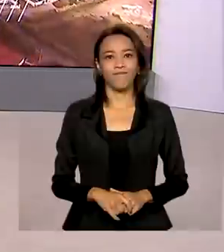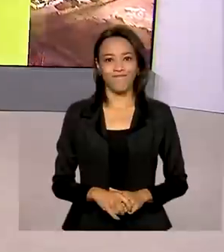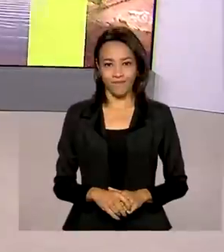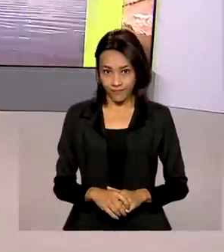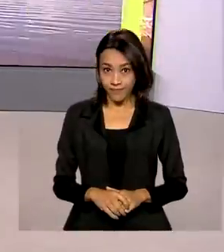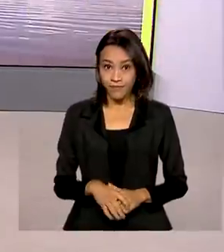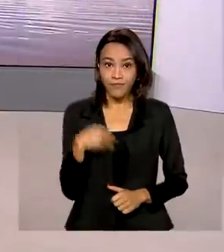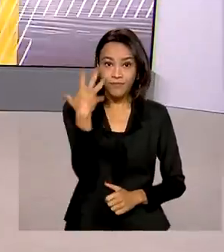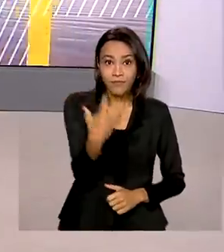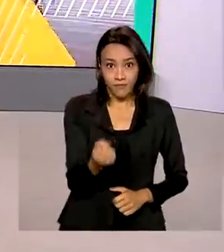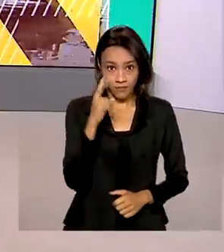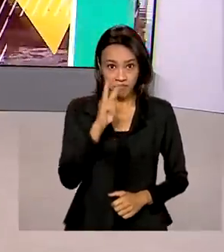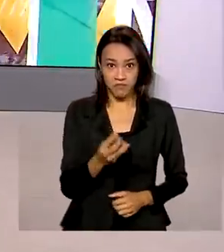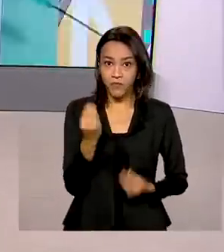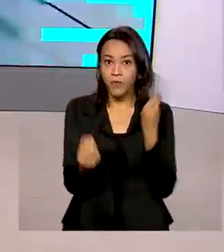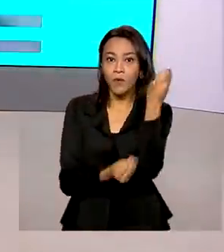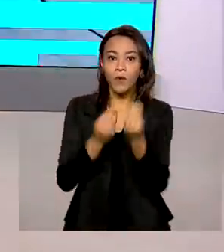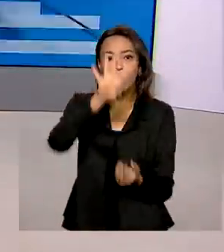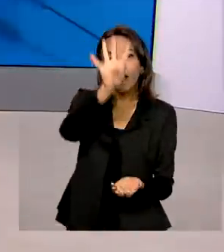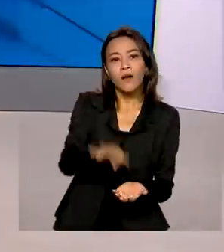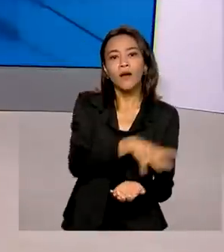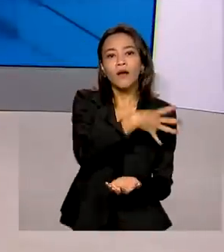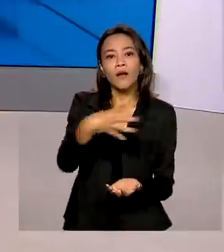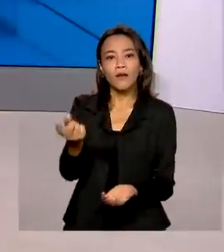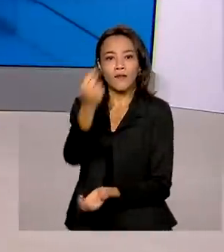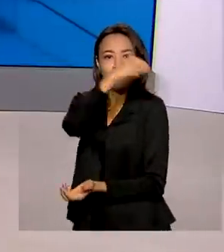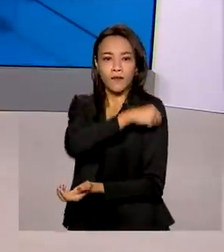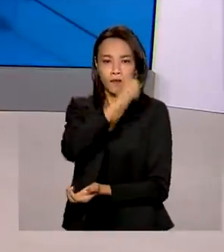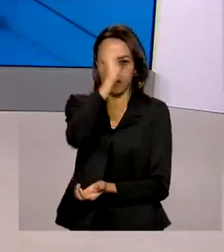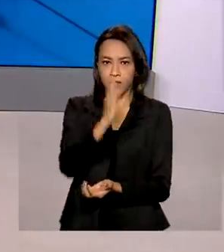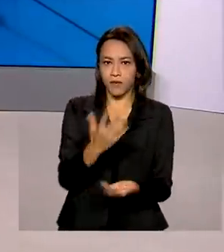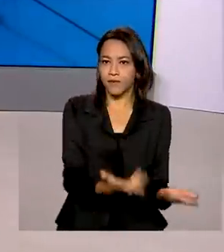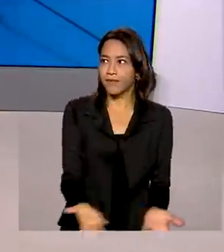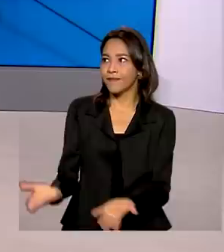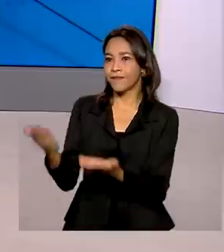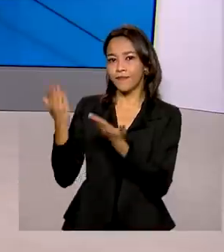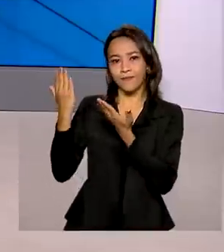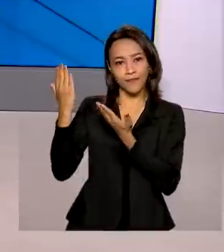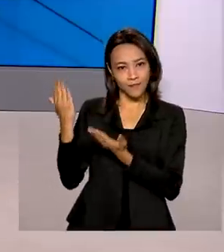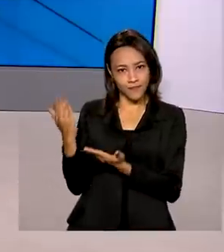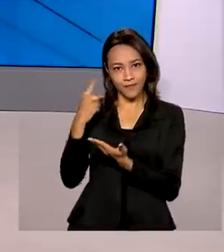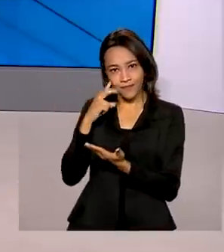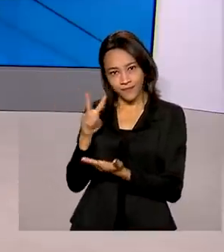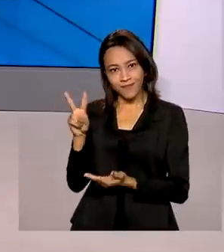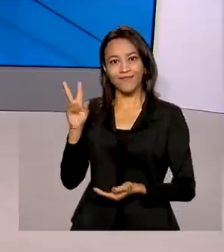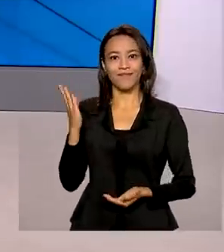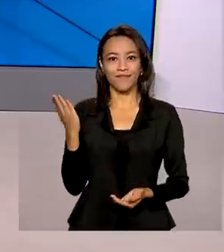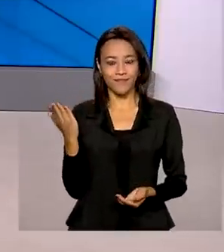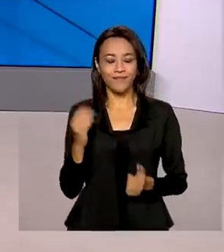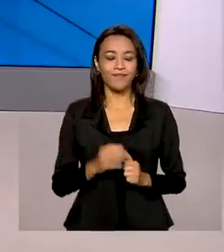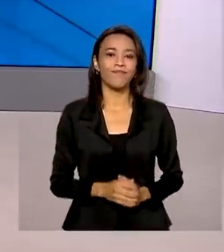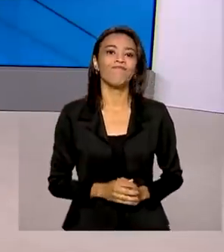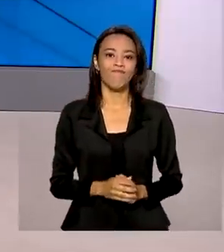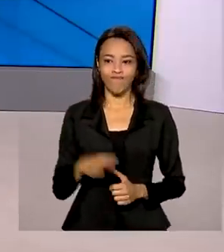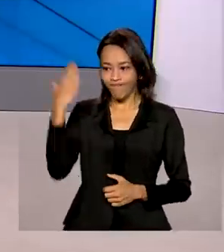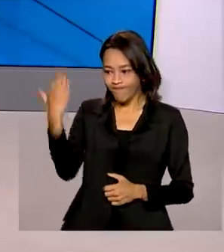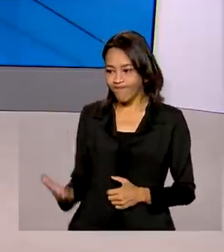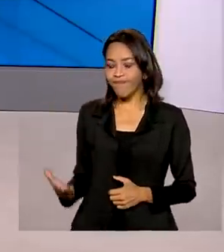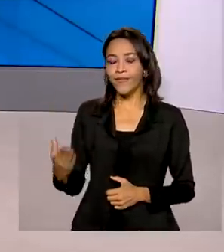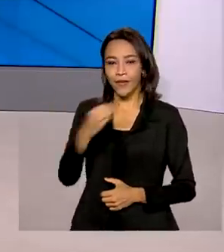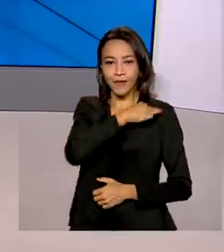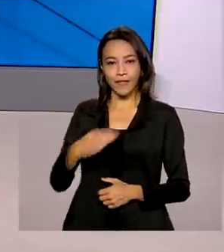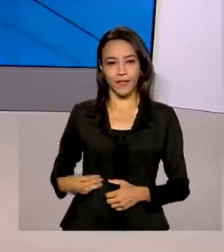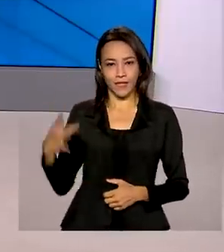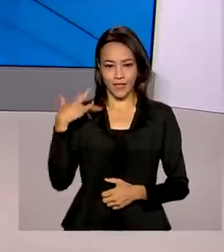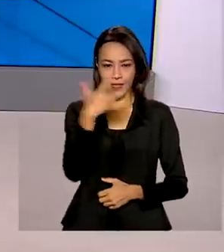Vamos saber como está a vacinação pelo Brasil, e os números aparecem aqui agora no nosso telão. O Ministério da Saúde já distribuiu